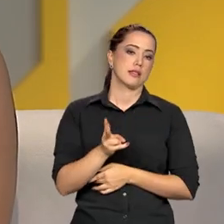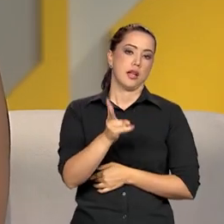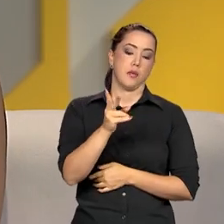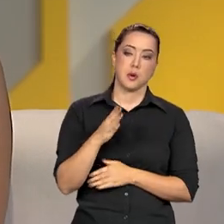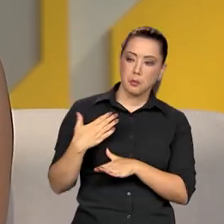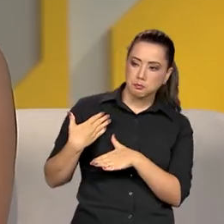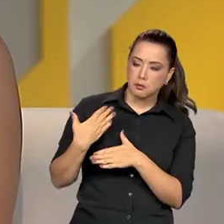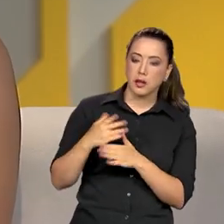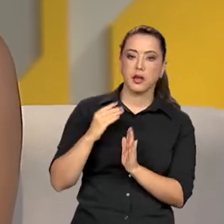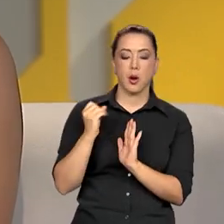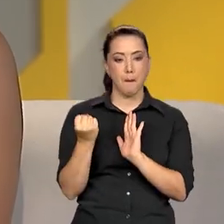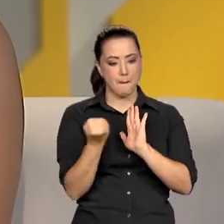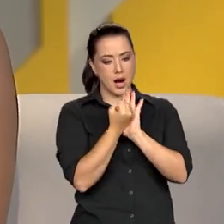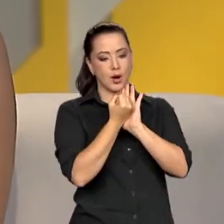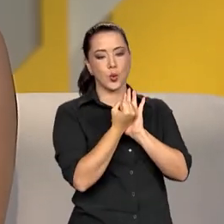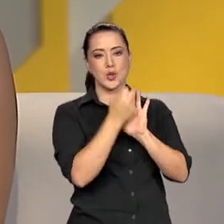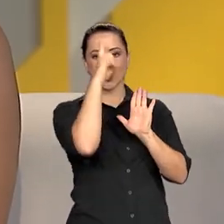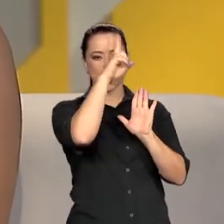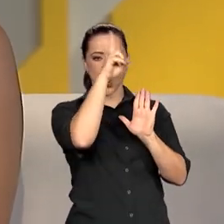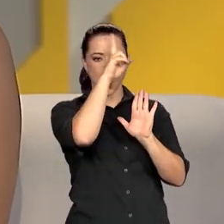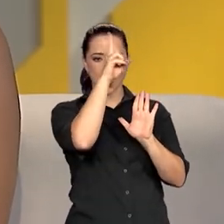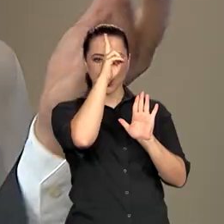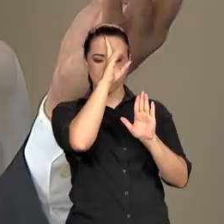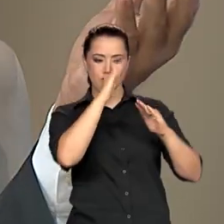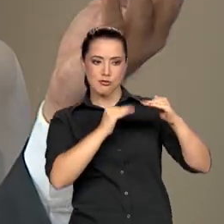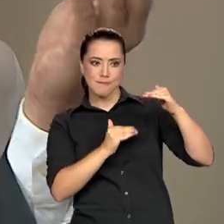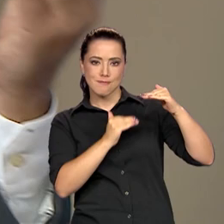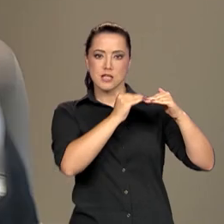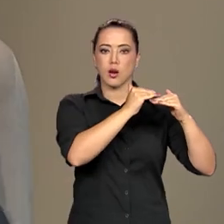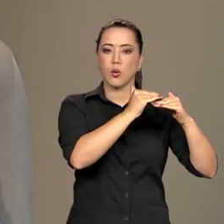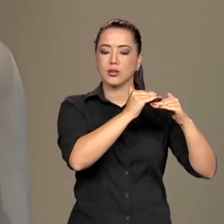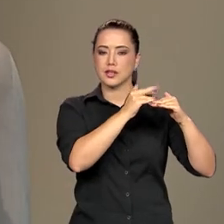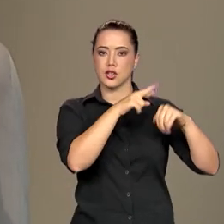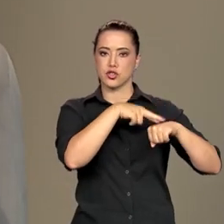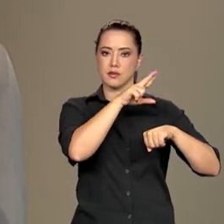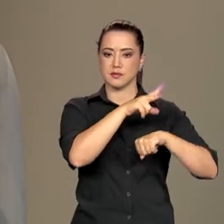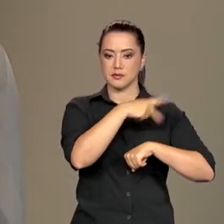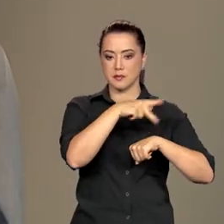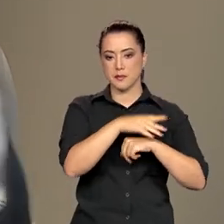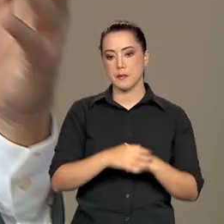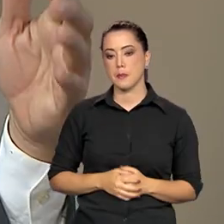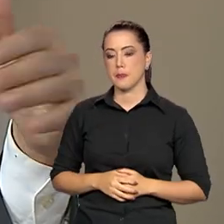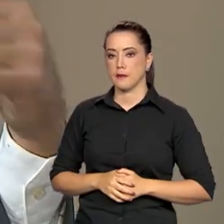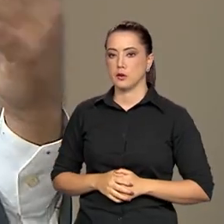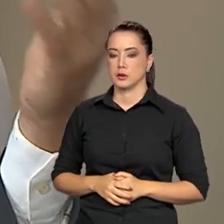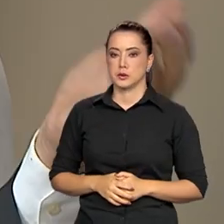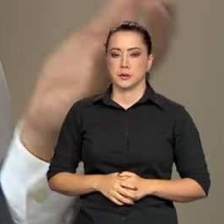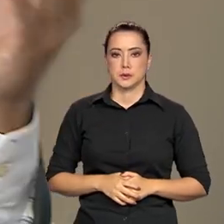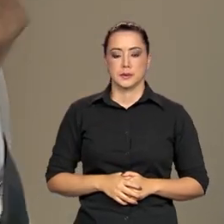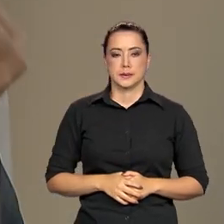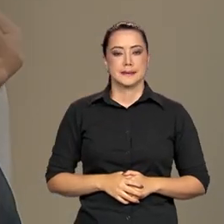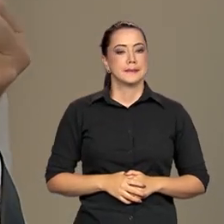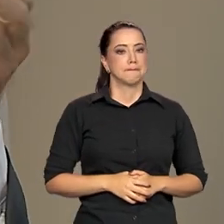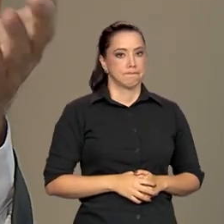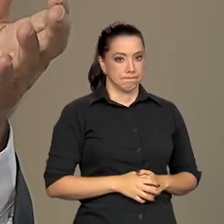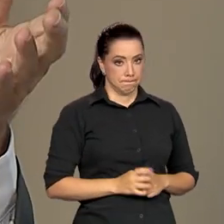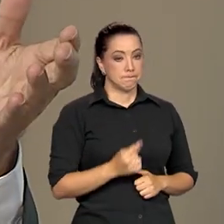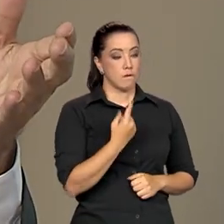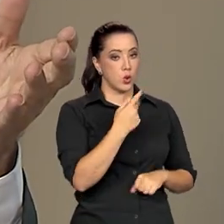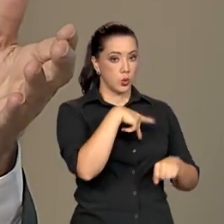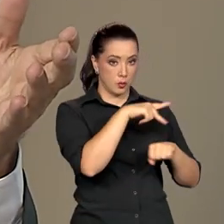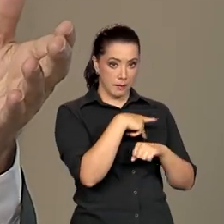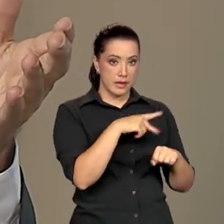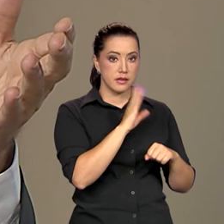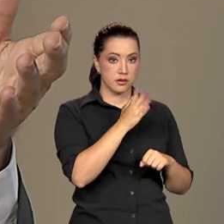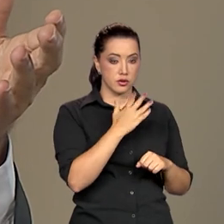sendo ali um marco de reparação no país. Um país que adotou as assuntas afirmativas, talvez tenha até servido de modelo para o Brasil, foi